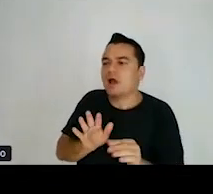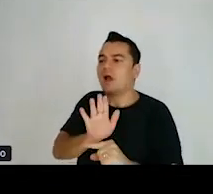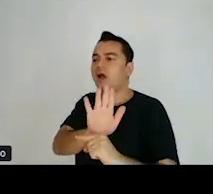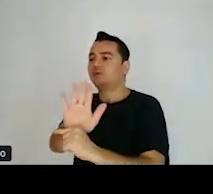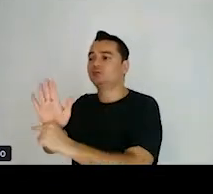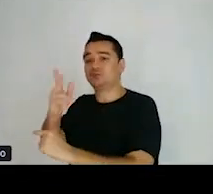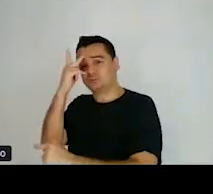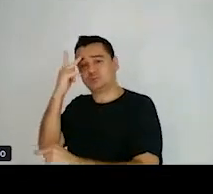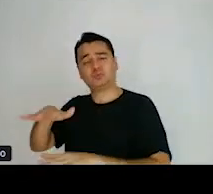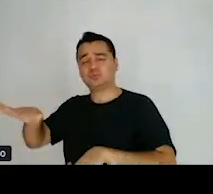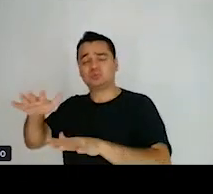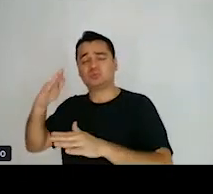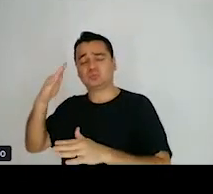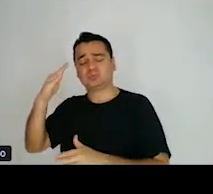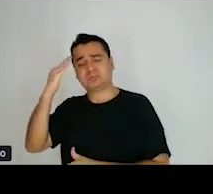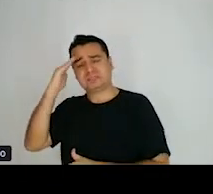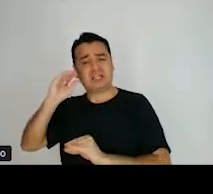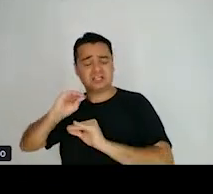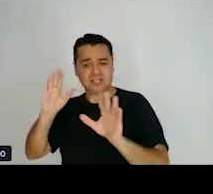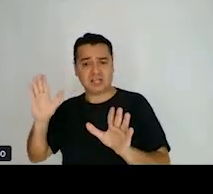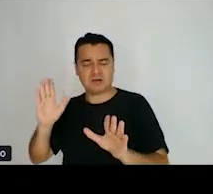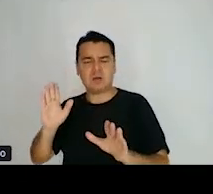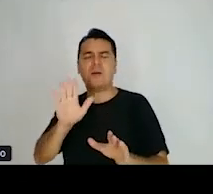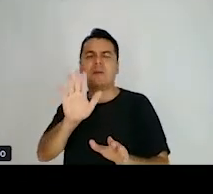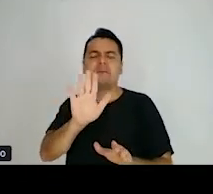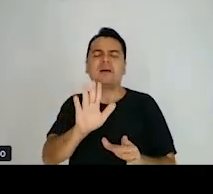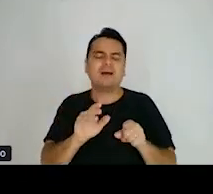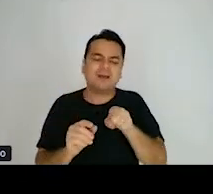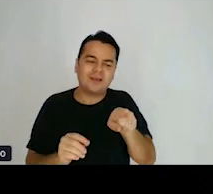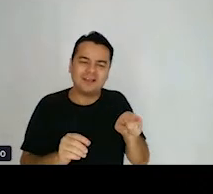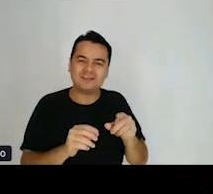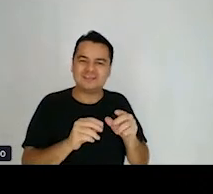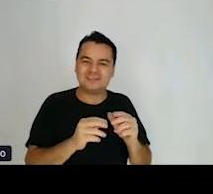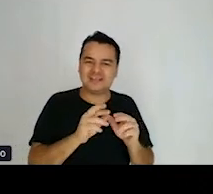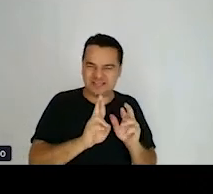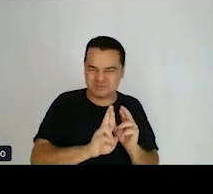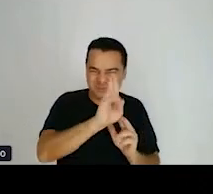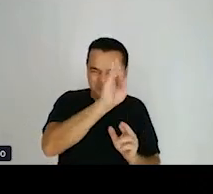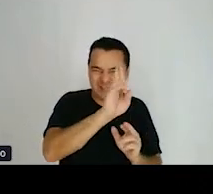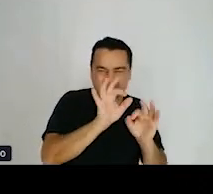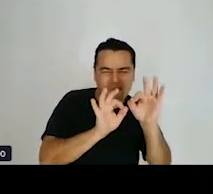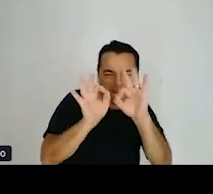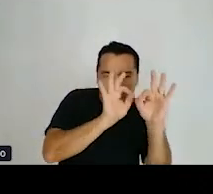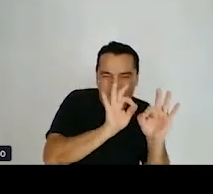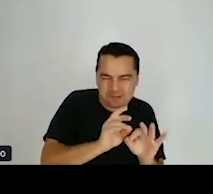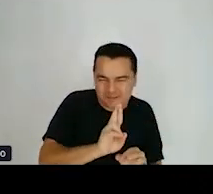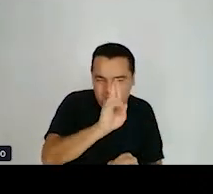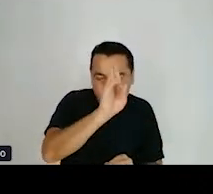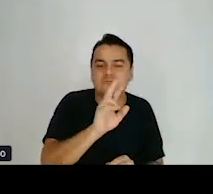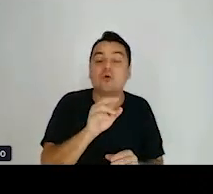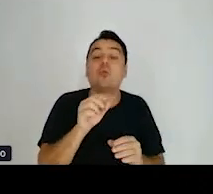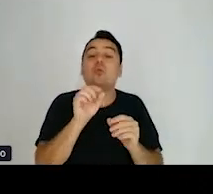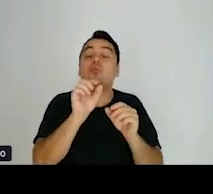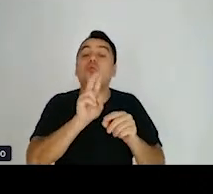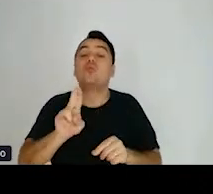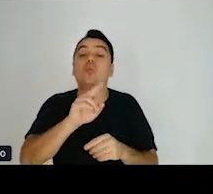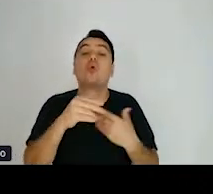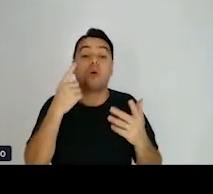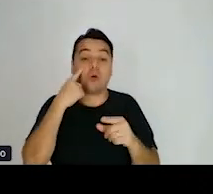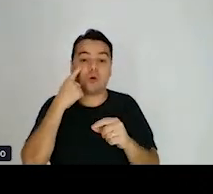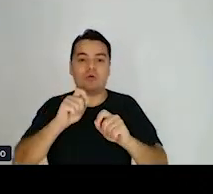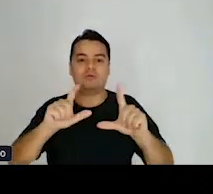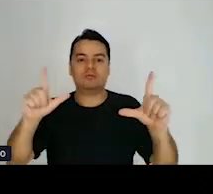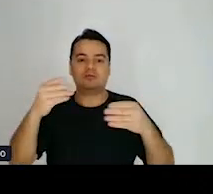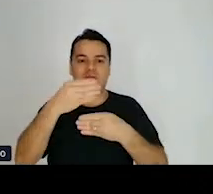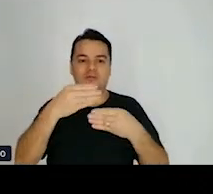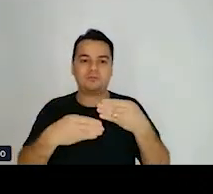usa no dia a dia para tornar o seu conteúdo mais acessível. Por exemplo, existe a ferramenta chamada Remingway,